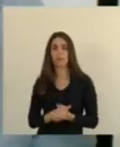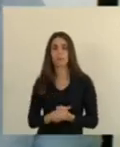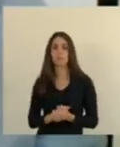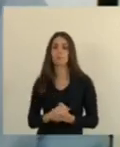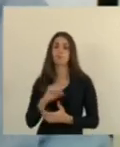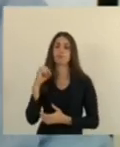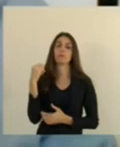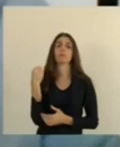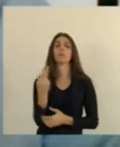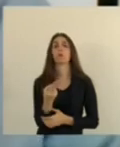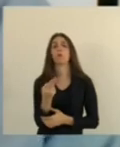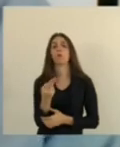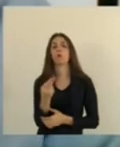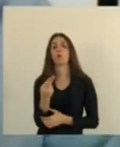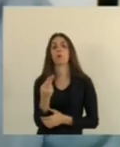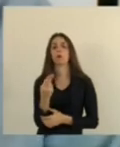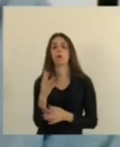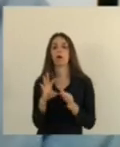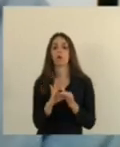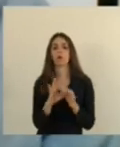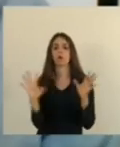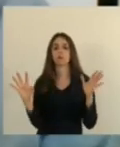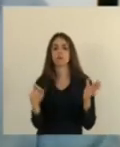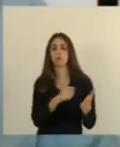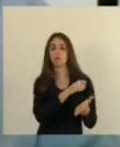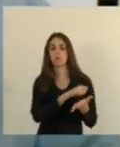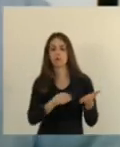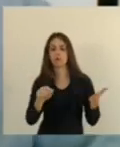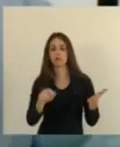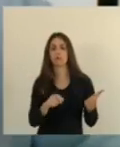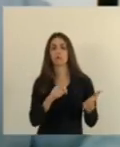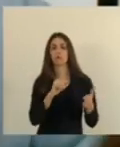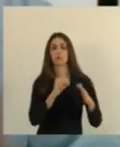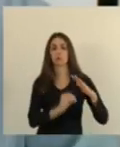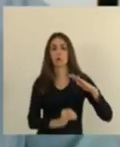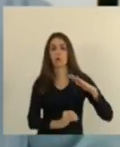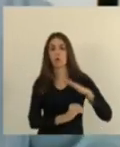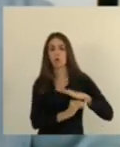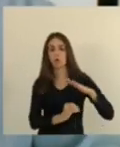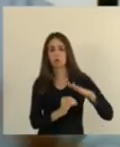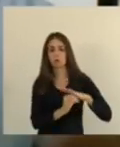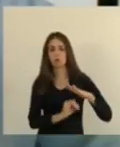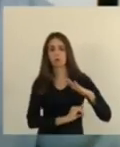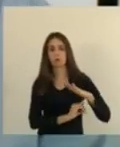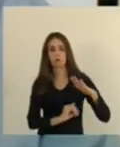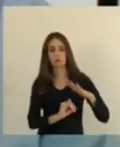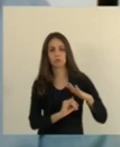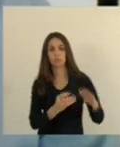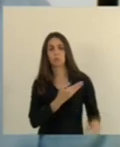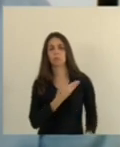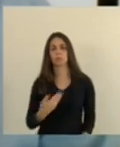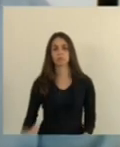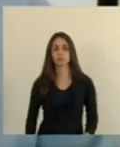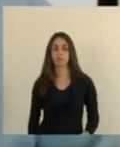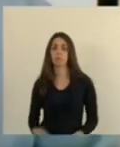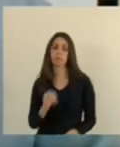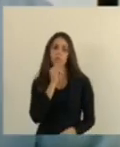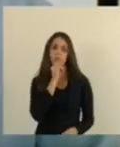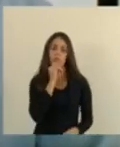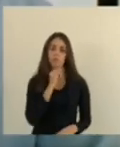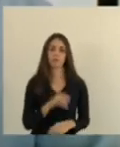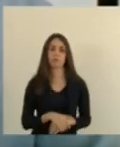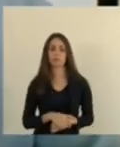ou autorização por escrito do órgão e barra ou poder público o isso quer dizer por exemplo